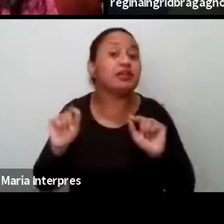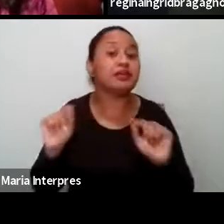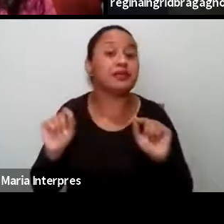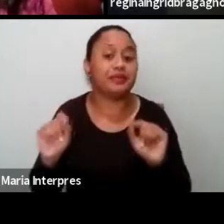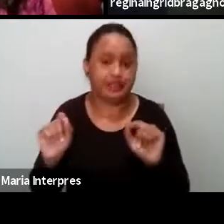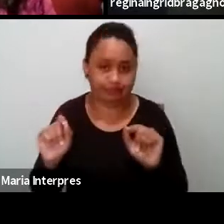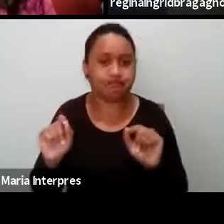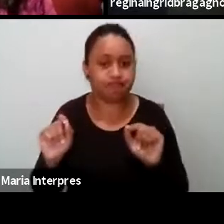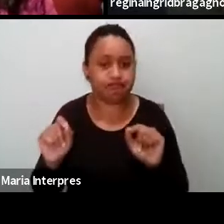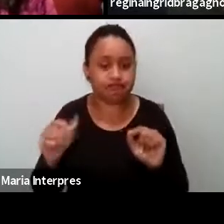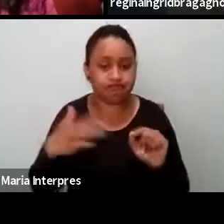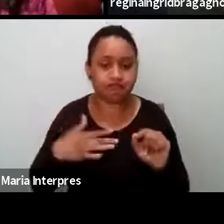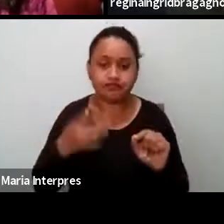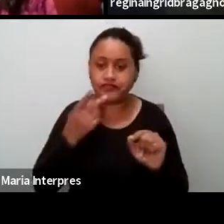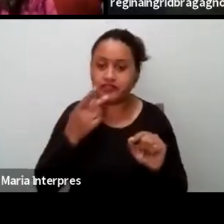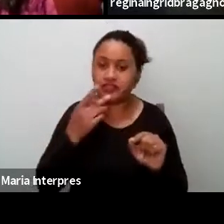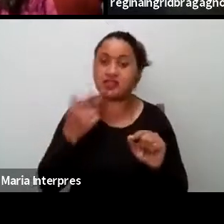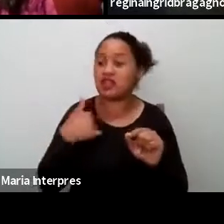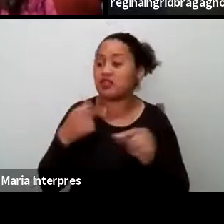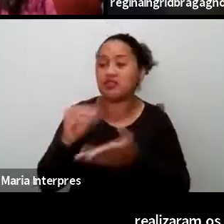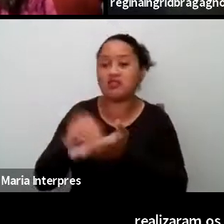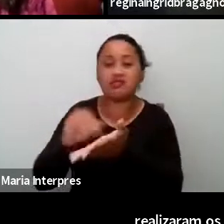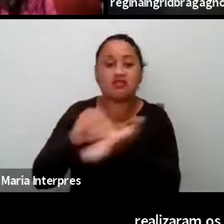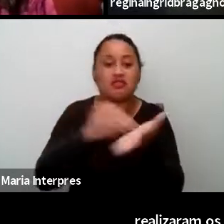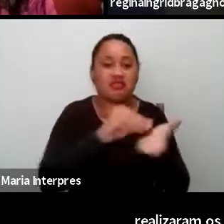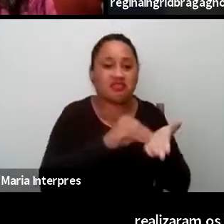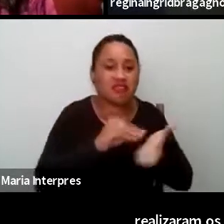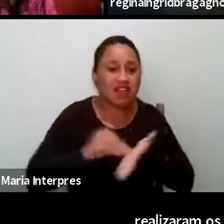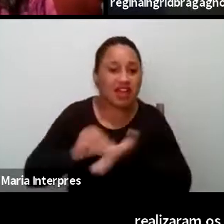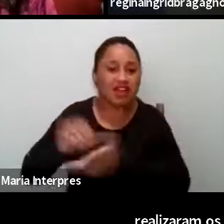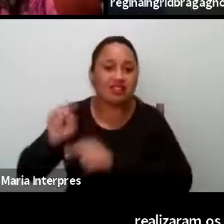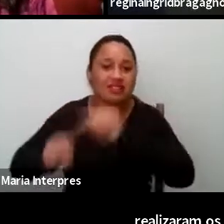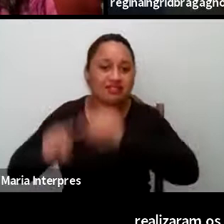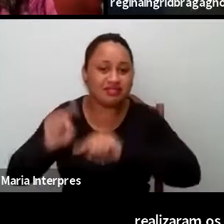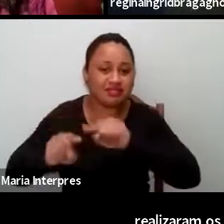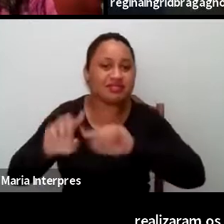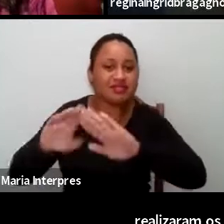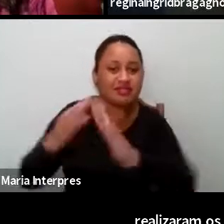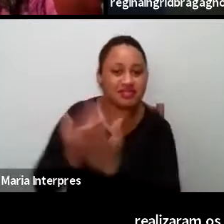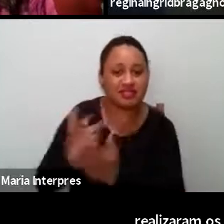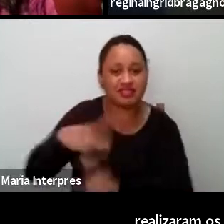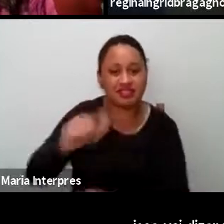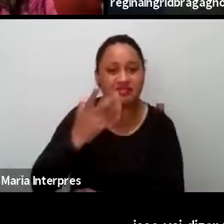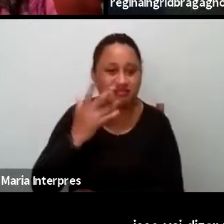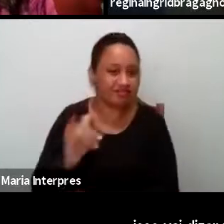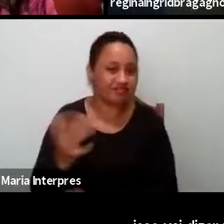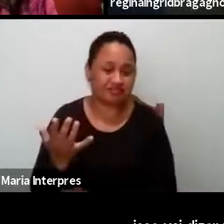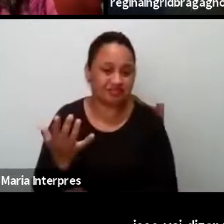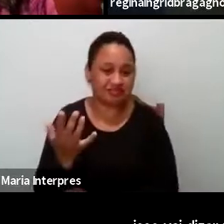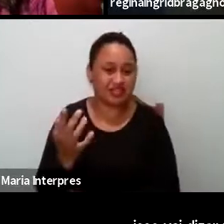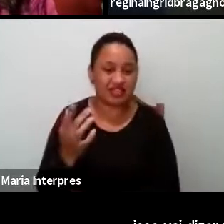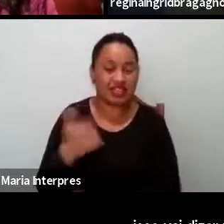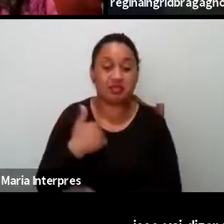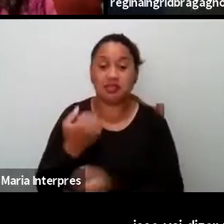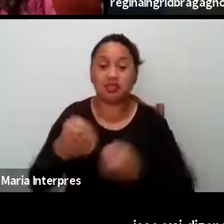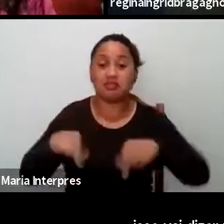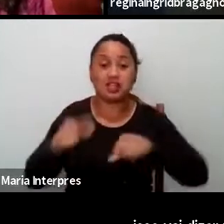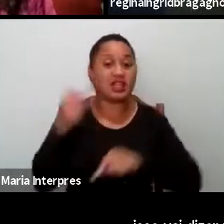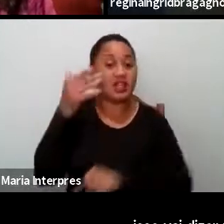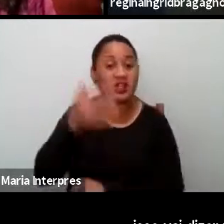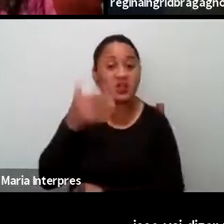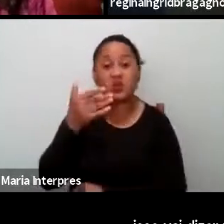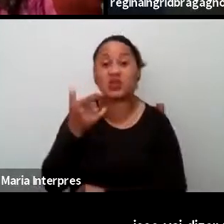eu tô sempre falando da precariedade, da materialidade na educação infantil, sem necessariamente fazer um discurso de não investimento,